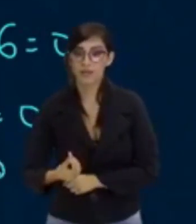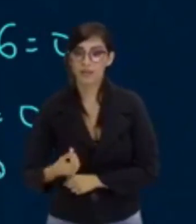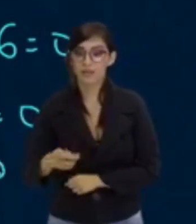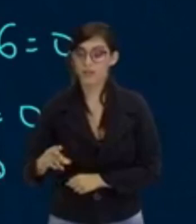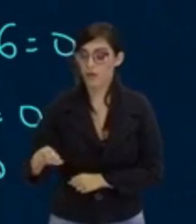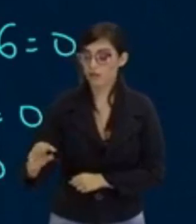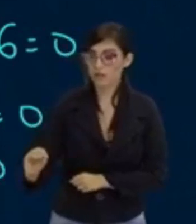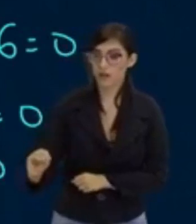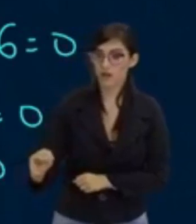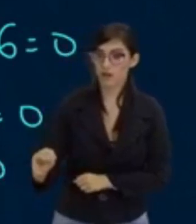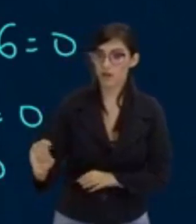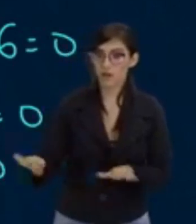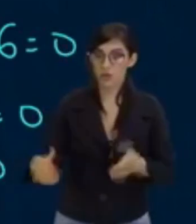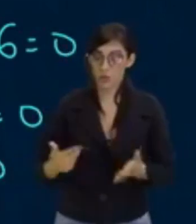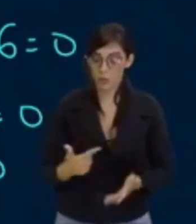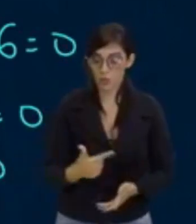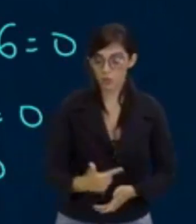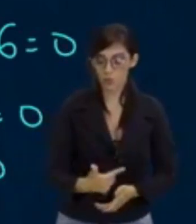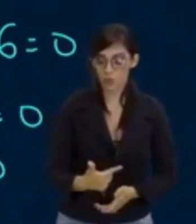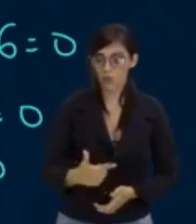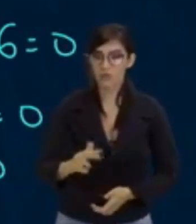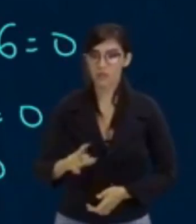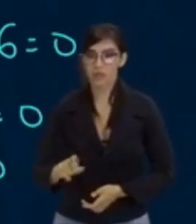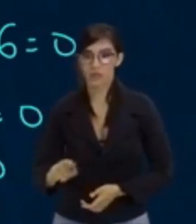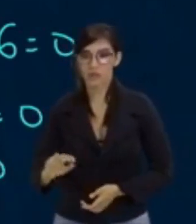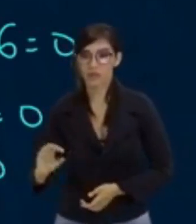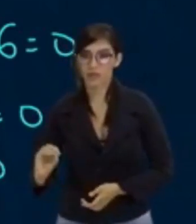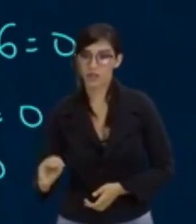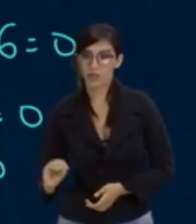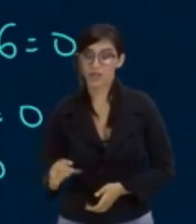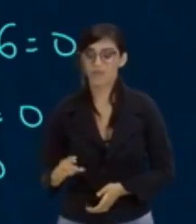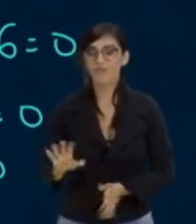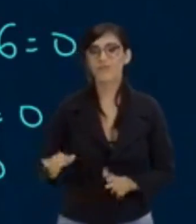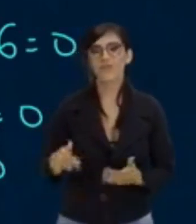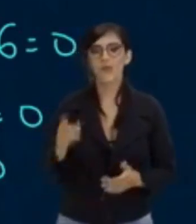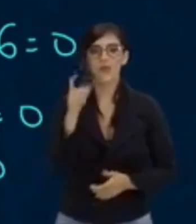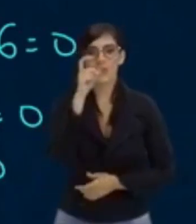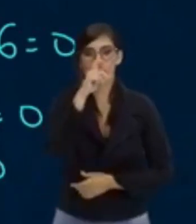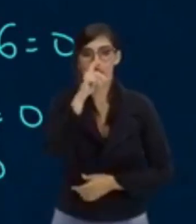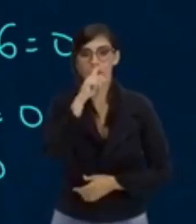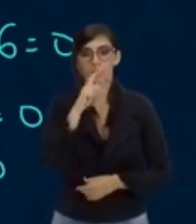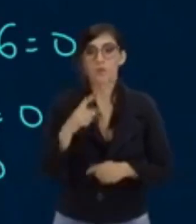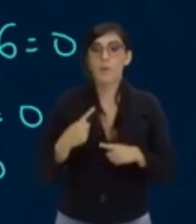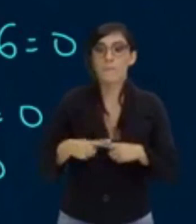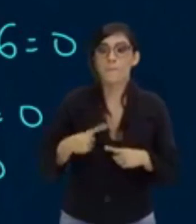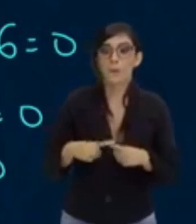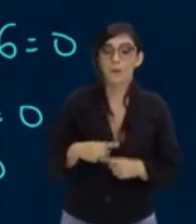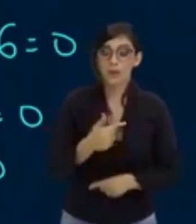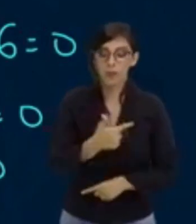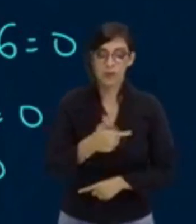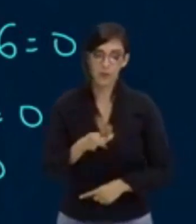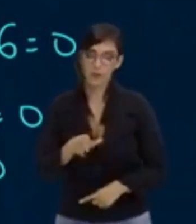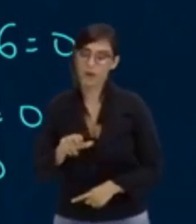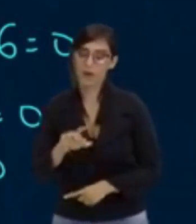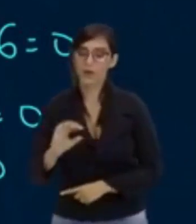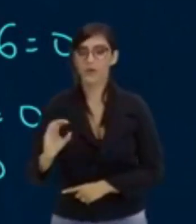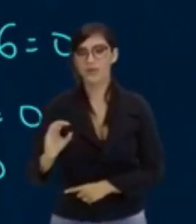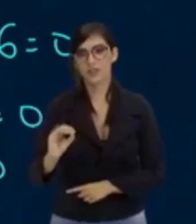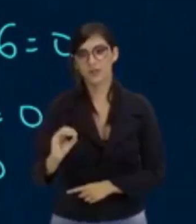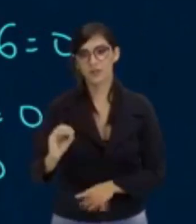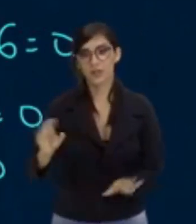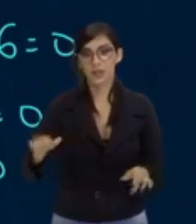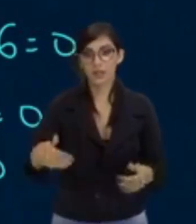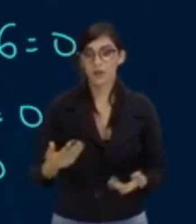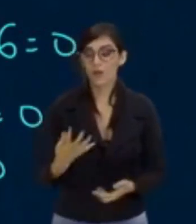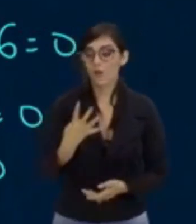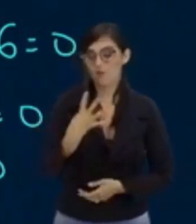a zero. E isso aqui é falso, porque eu sei que o 2 não é igual a zero. Logo, o 4 não é